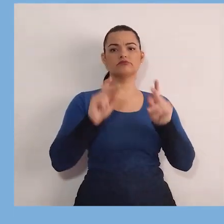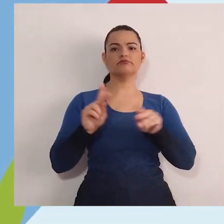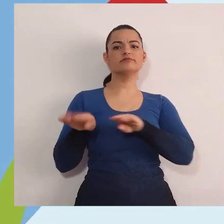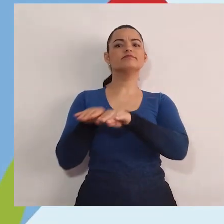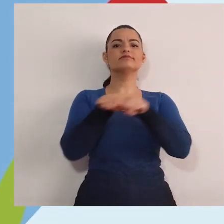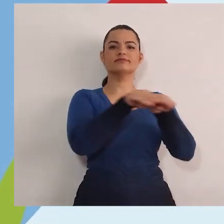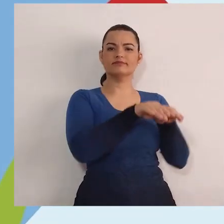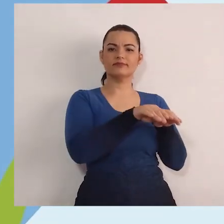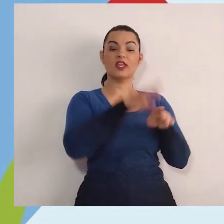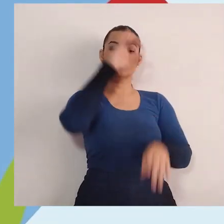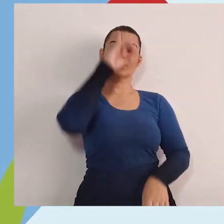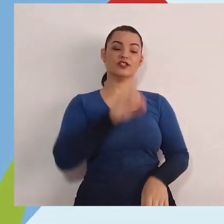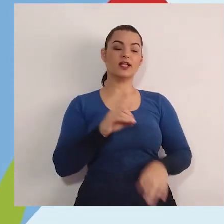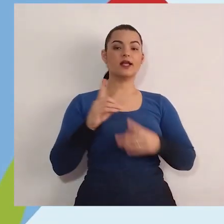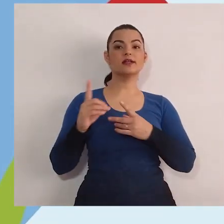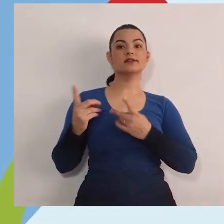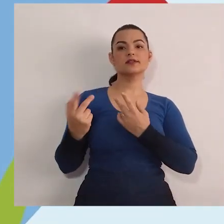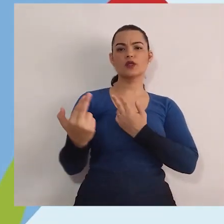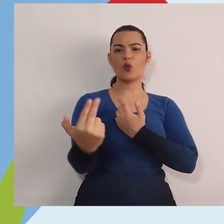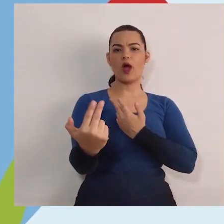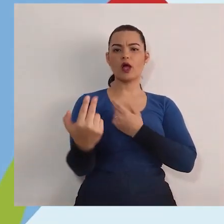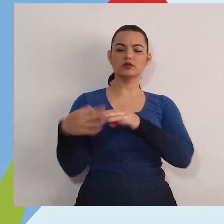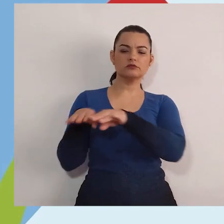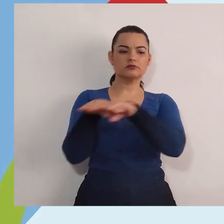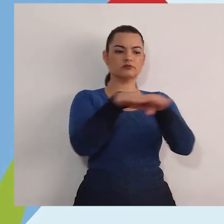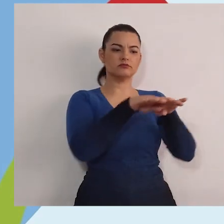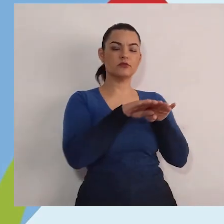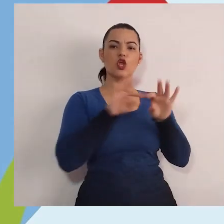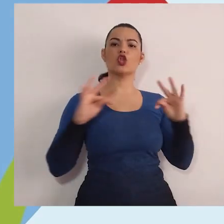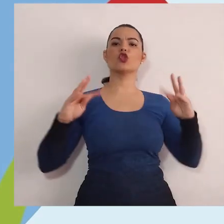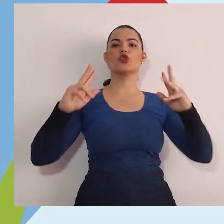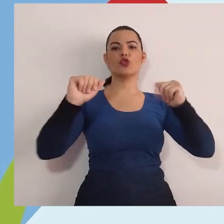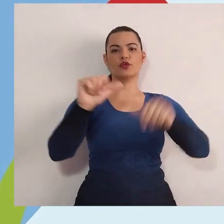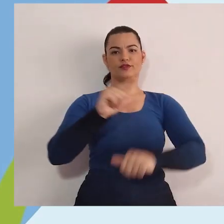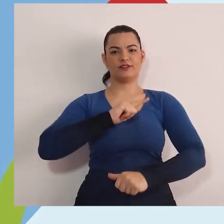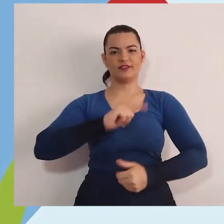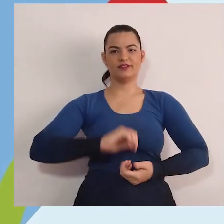igualdade. Direitos iguais para todos.